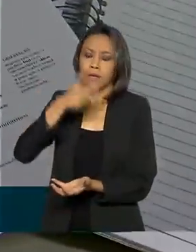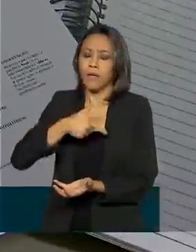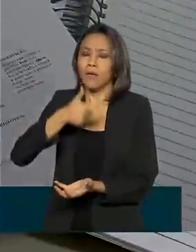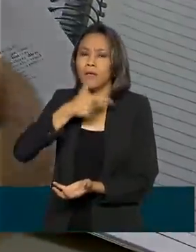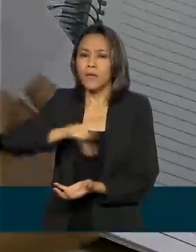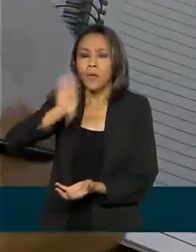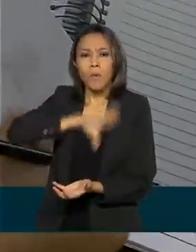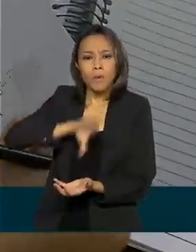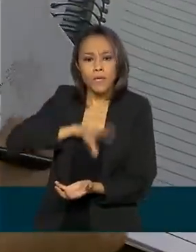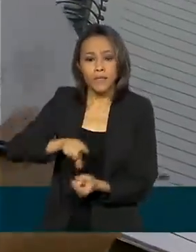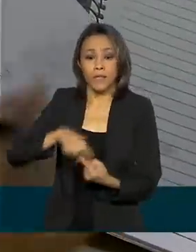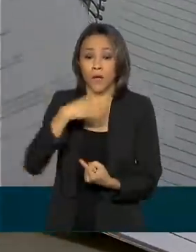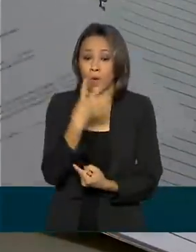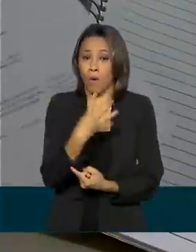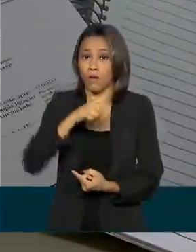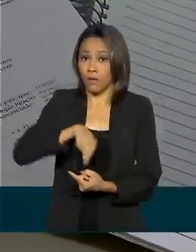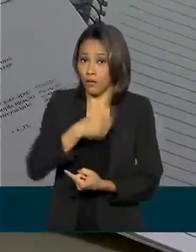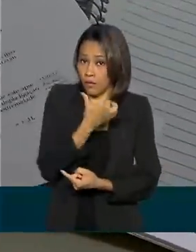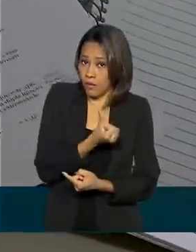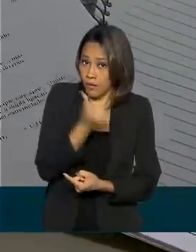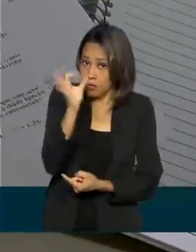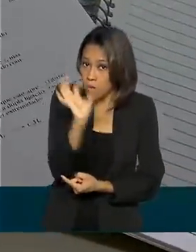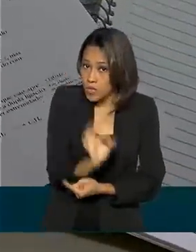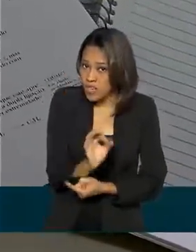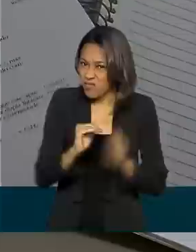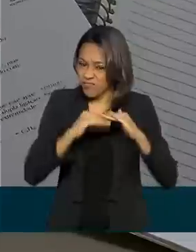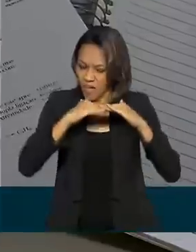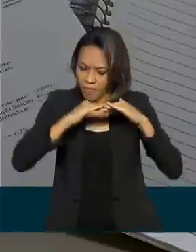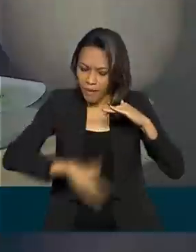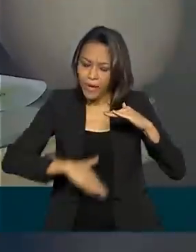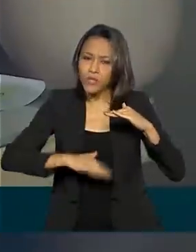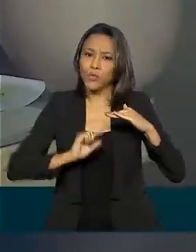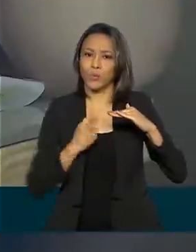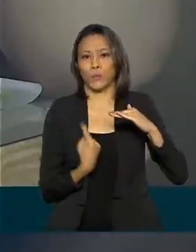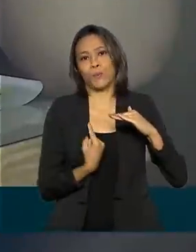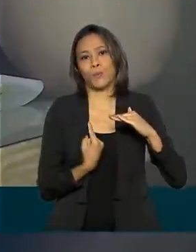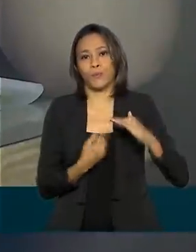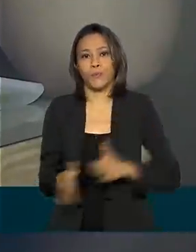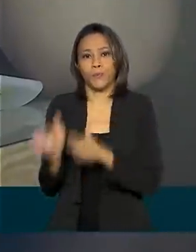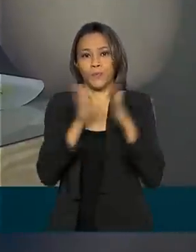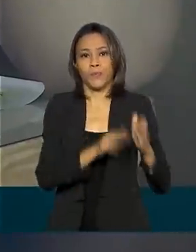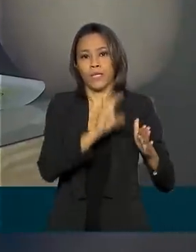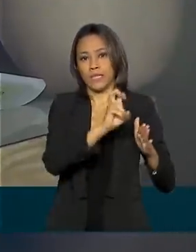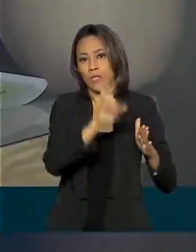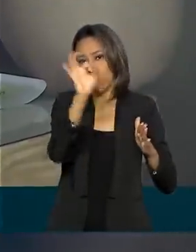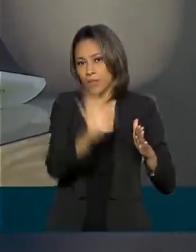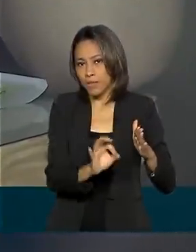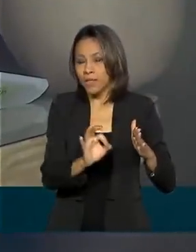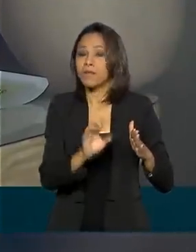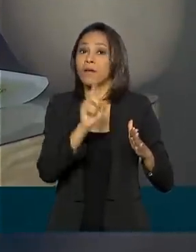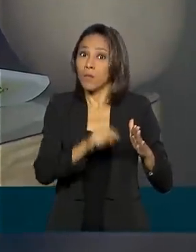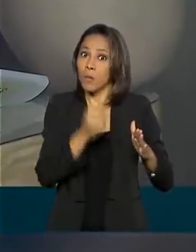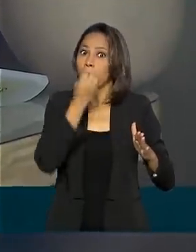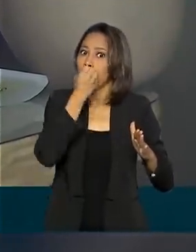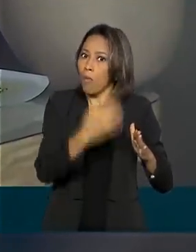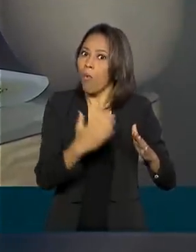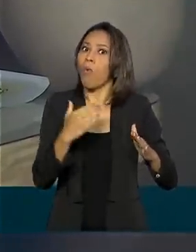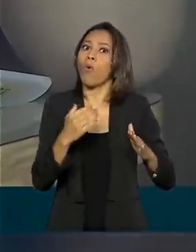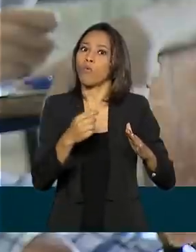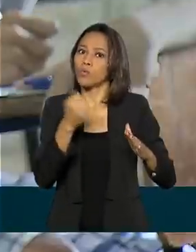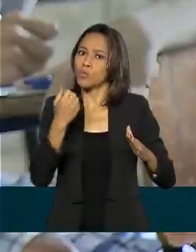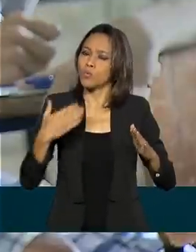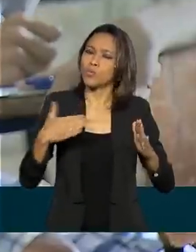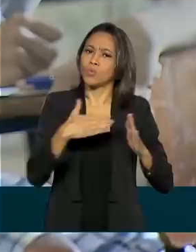4,6% estão abaixo do nível 1 e 5% estão no maior nível, o